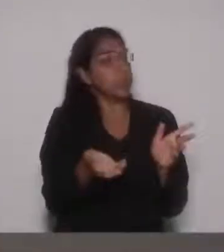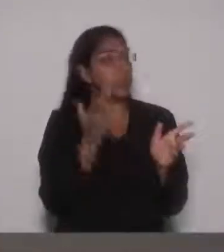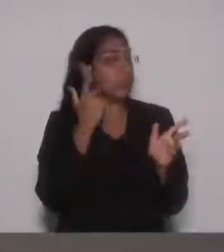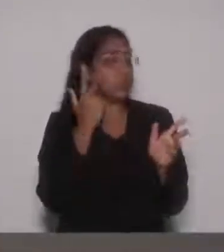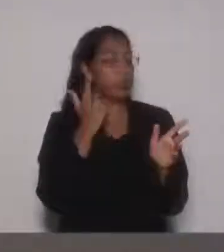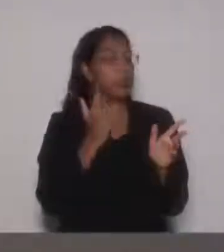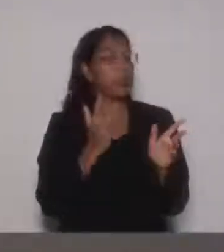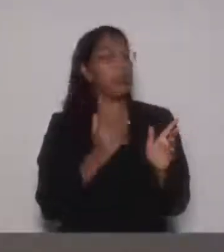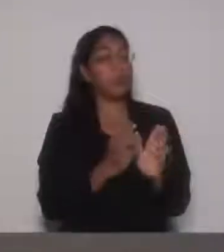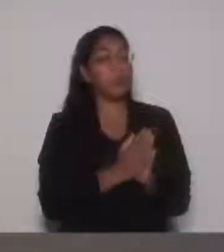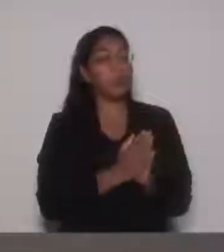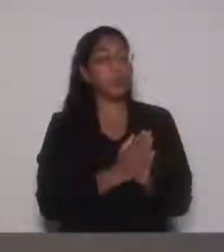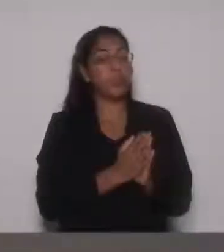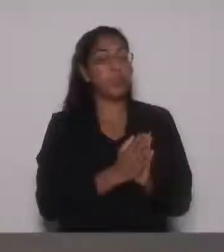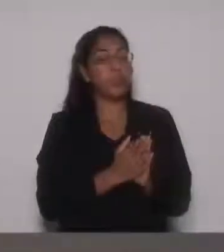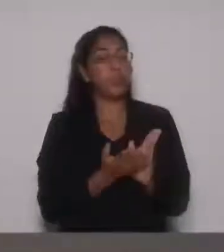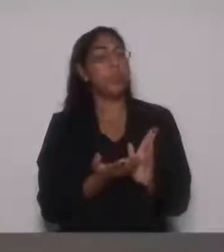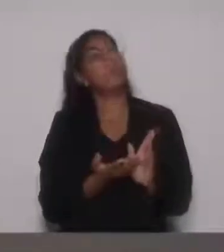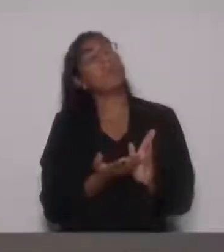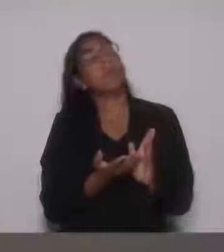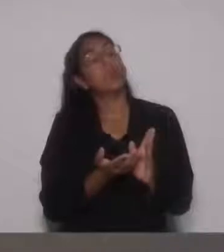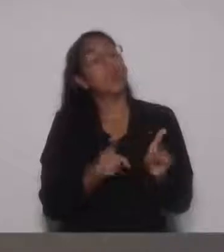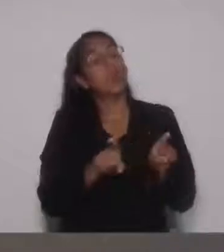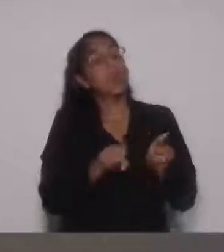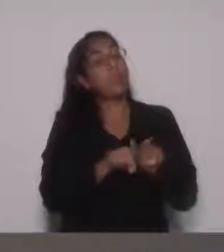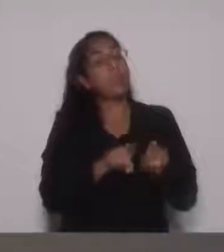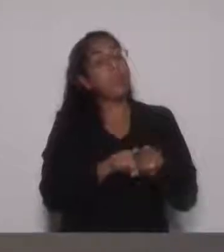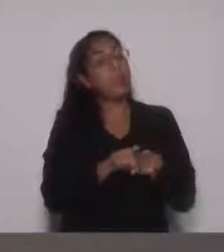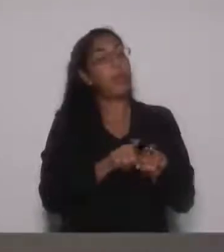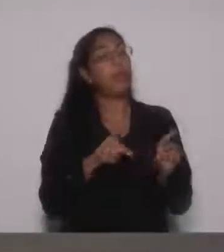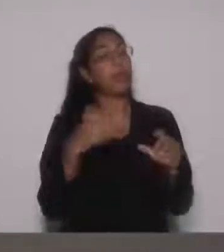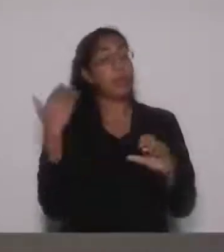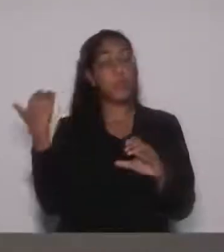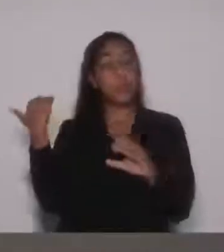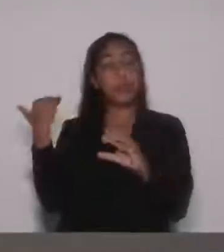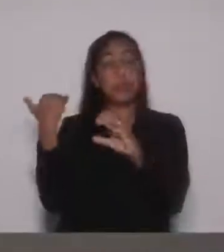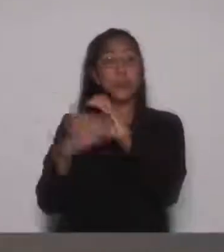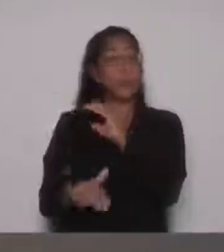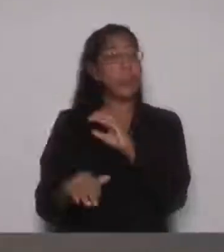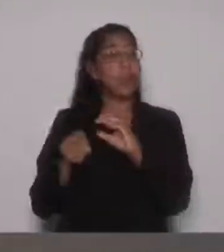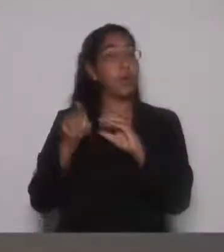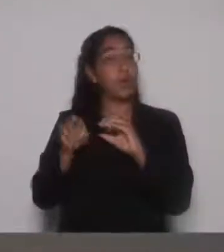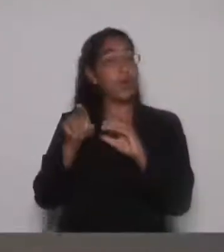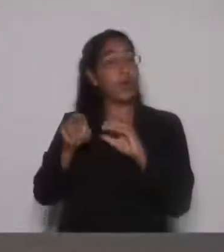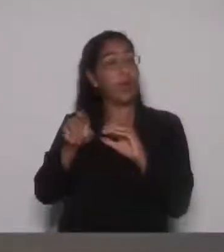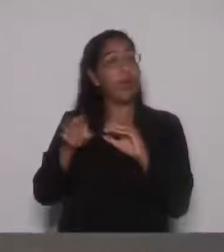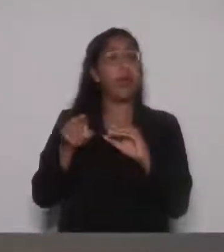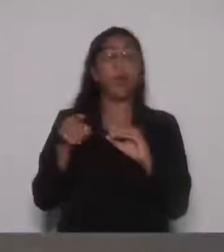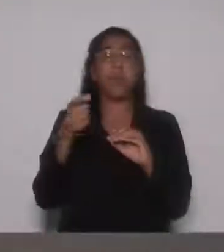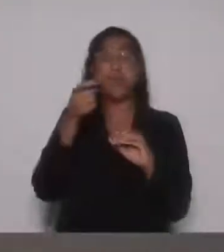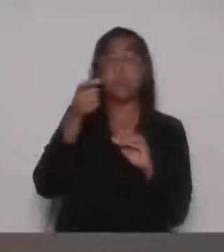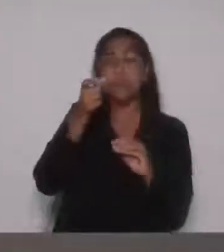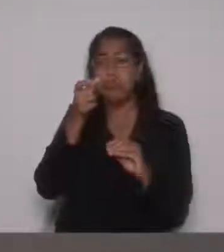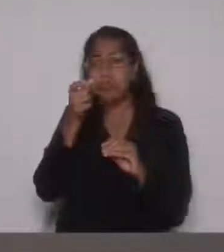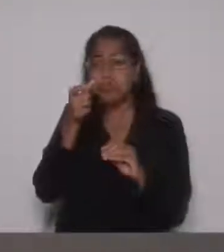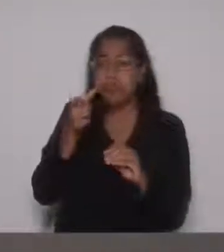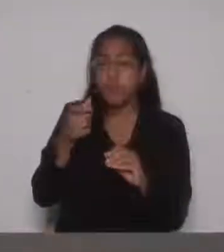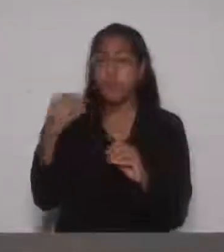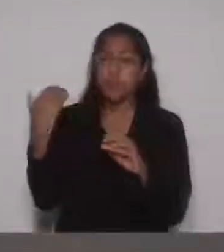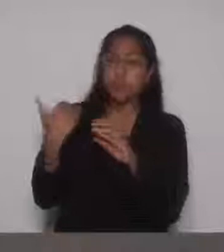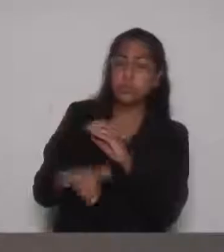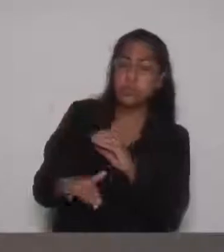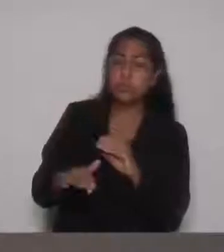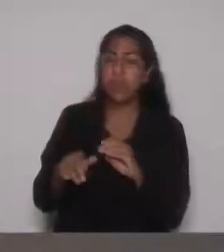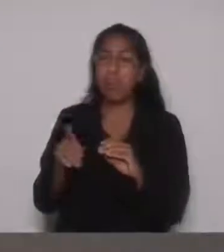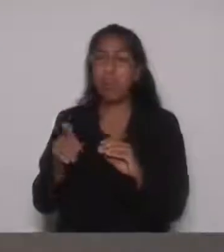postagem, quem vieram, também não vi nada demais. Só na postagem, se eu falo quem votou contra,